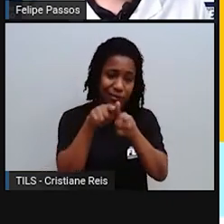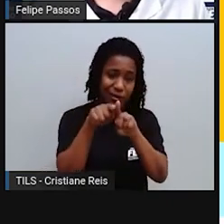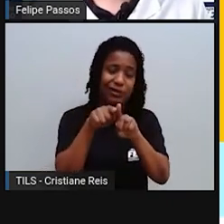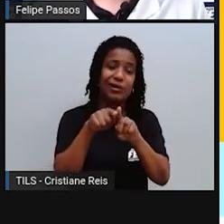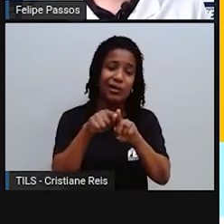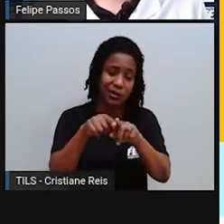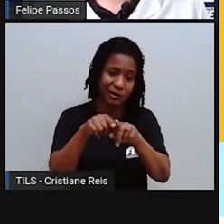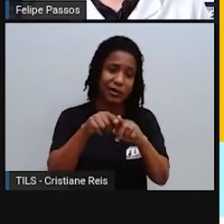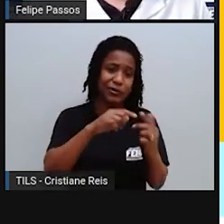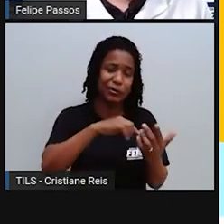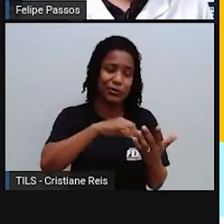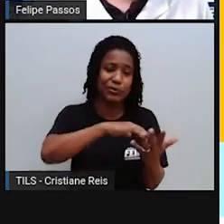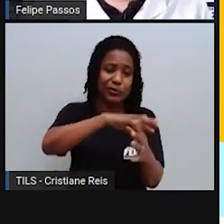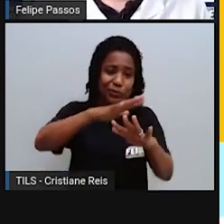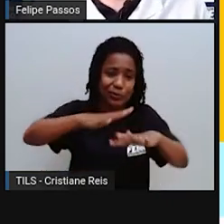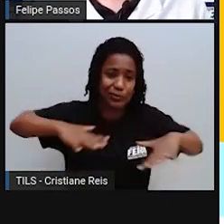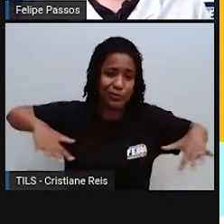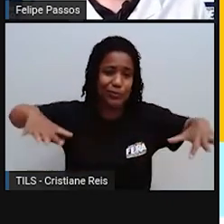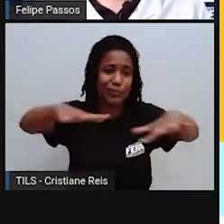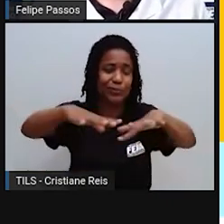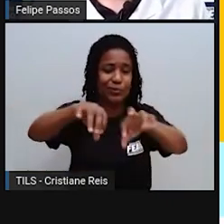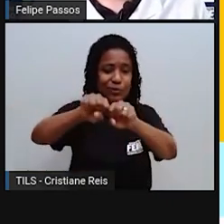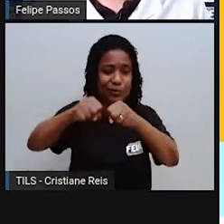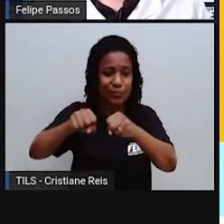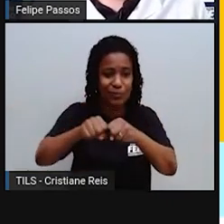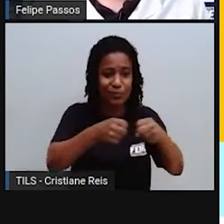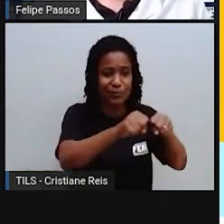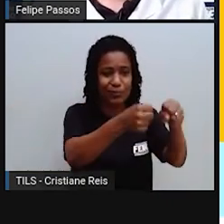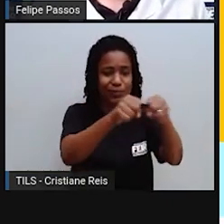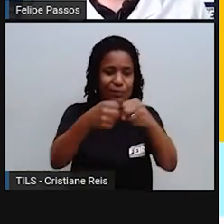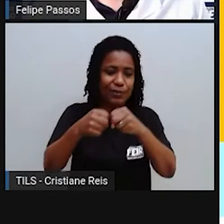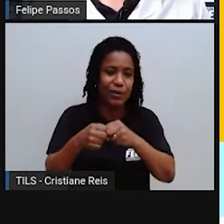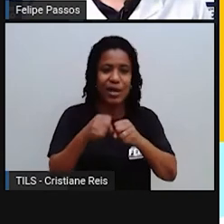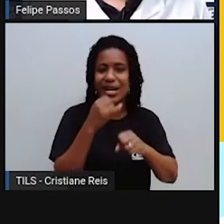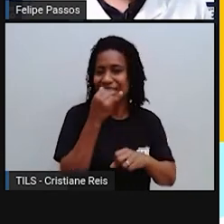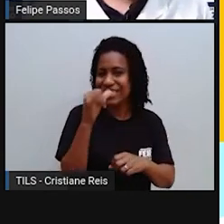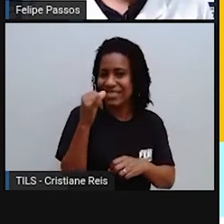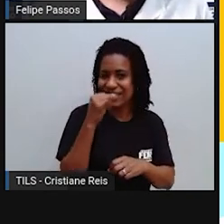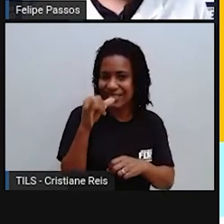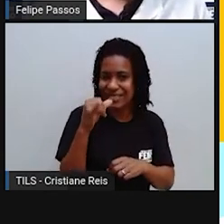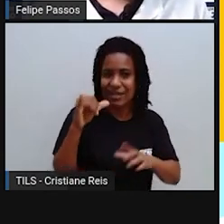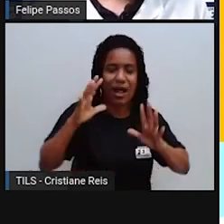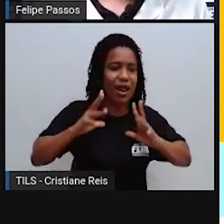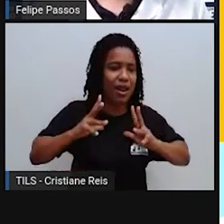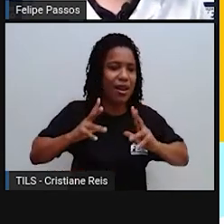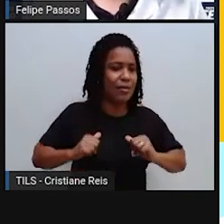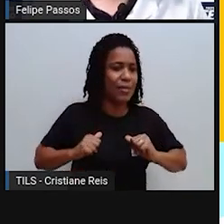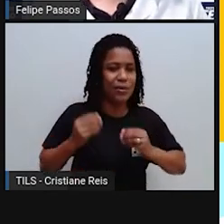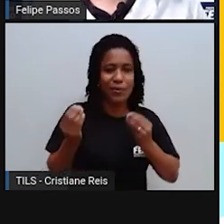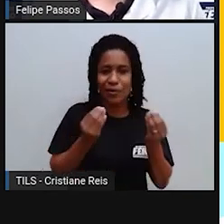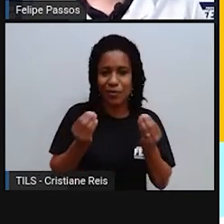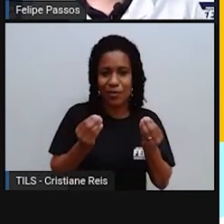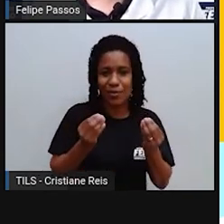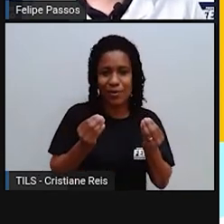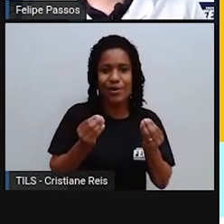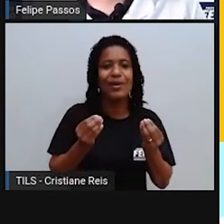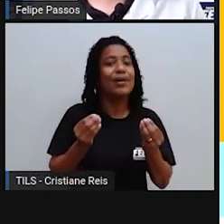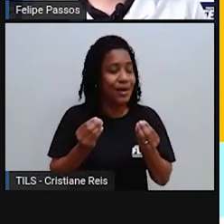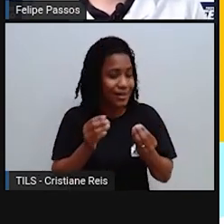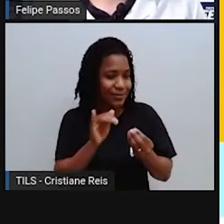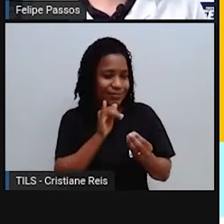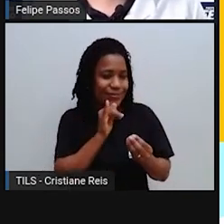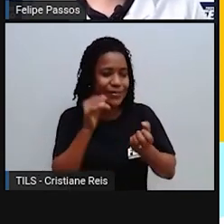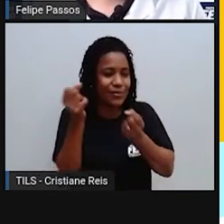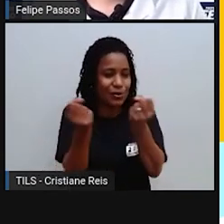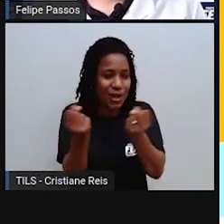buscar formas alternativas e a gente tem formas alternativas de energia, a gente já tem carros elétricos, mas esses carros não são populares,